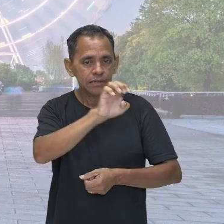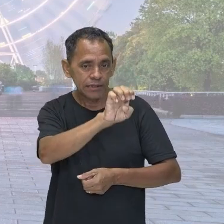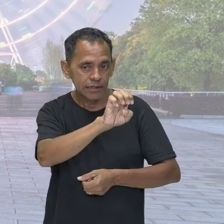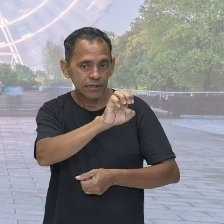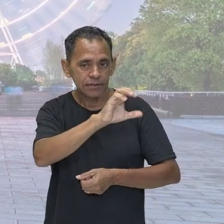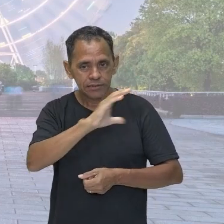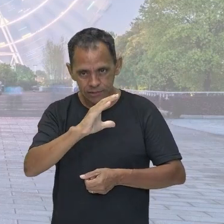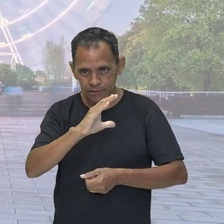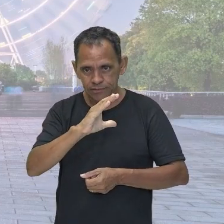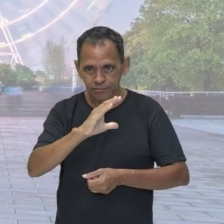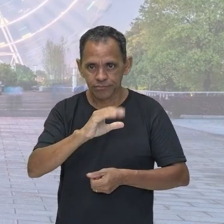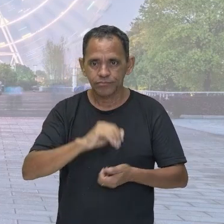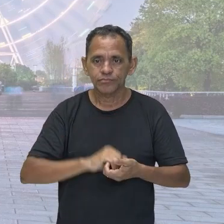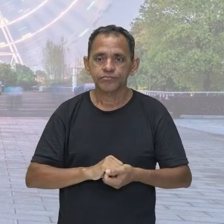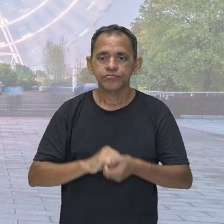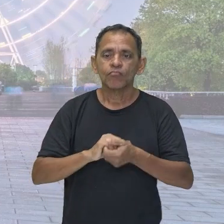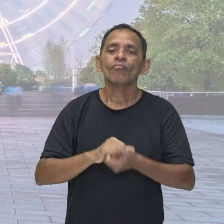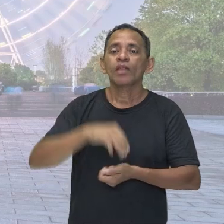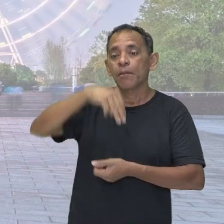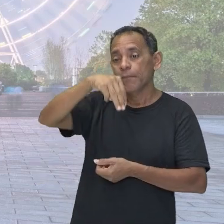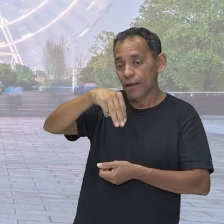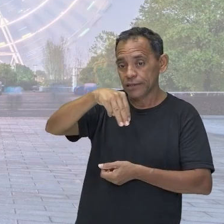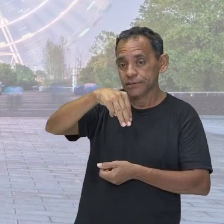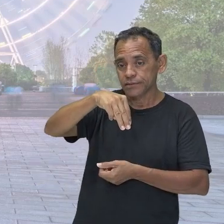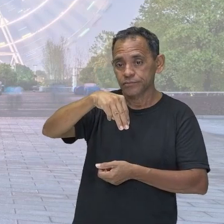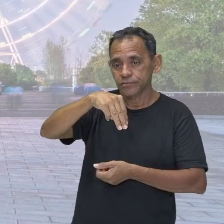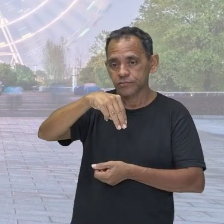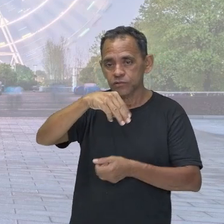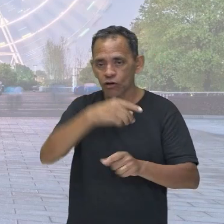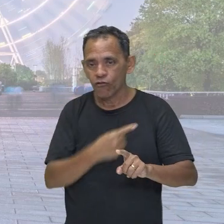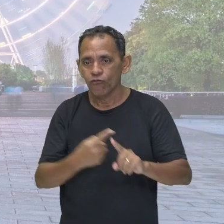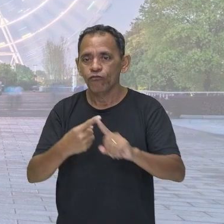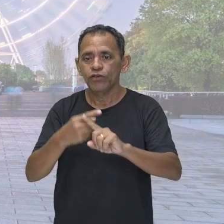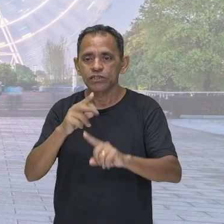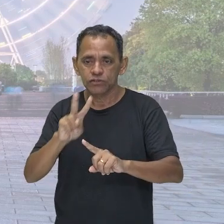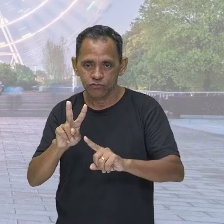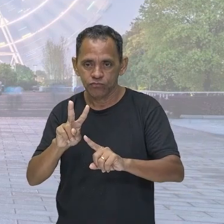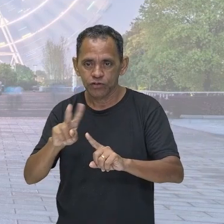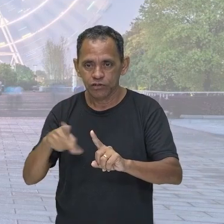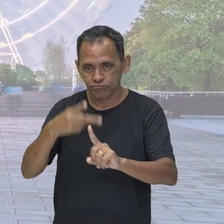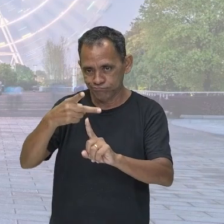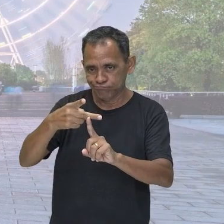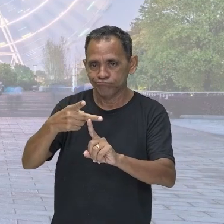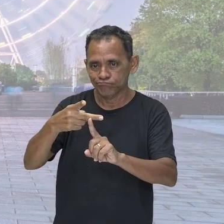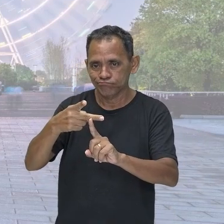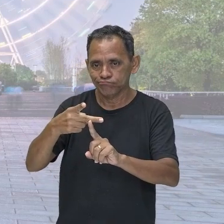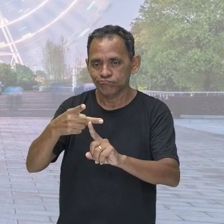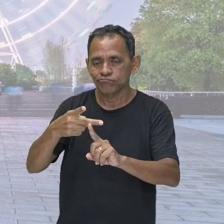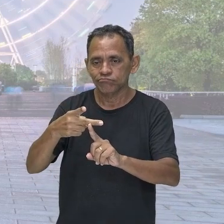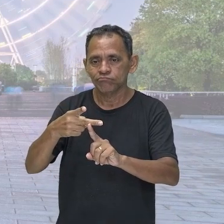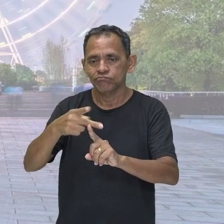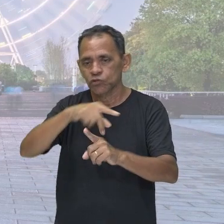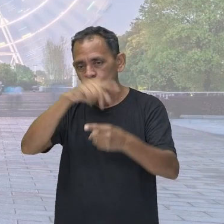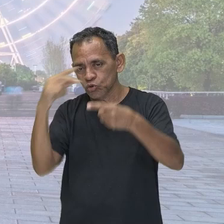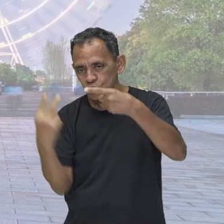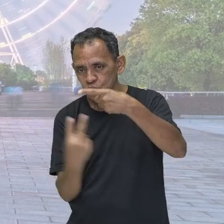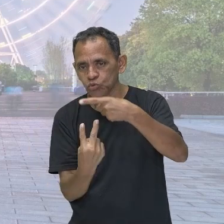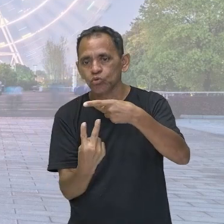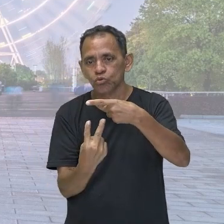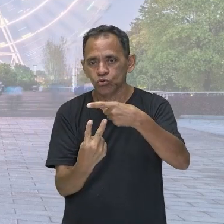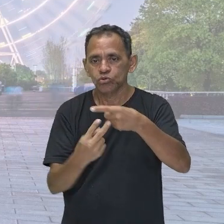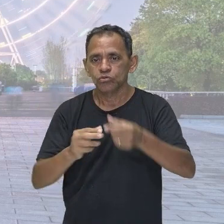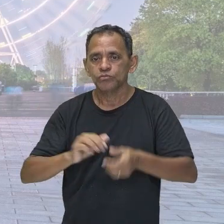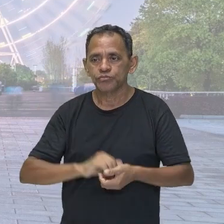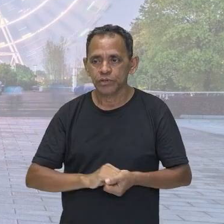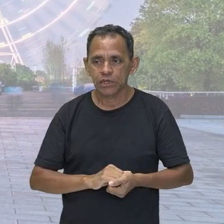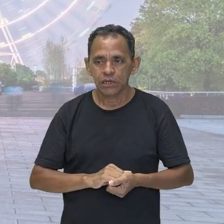Lembra, a massa tem que estar em quilograma, a velocidade em metros por segundo. Não esquece disso daí. Se você fizer